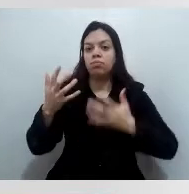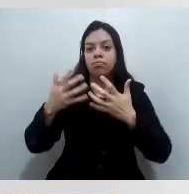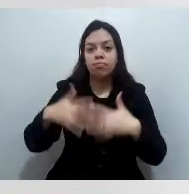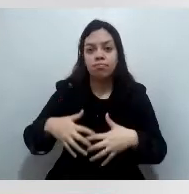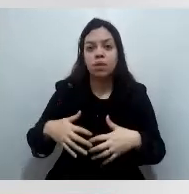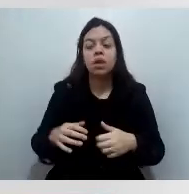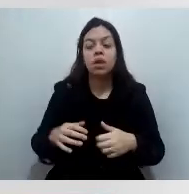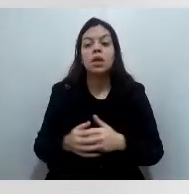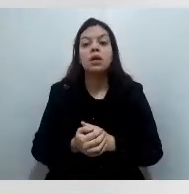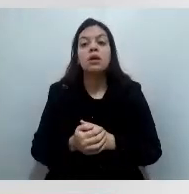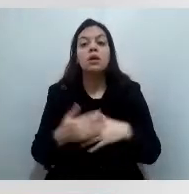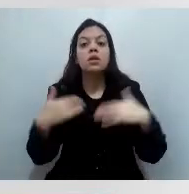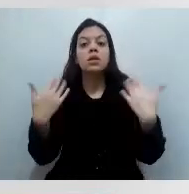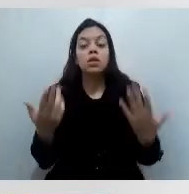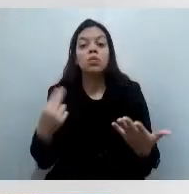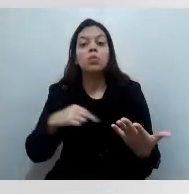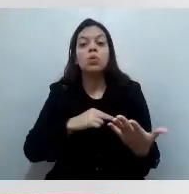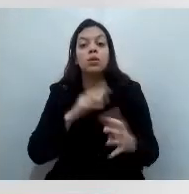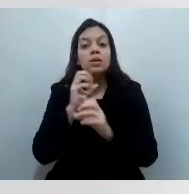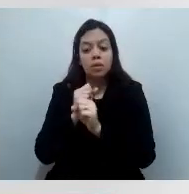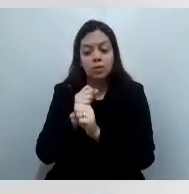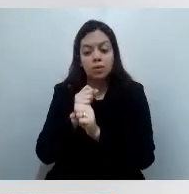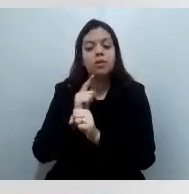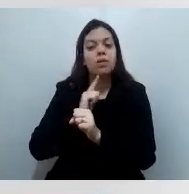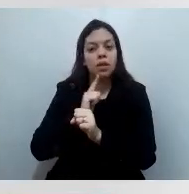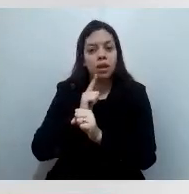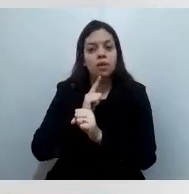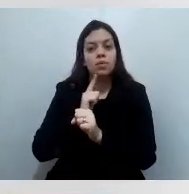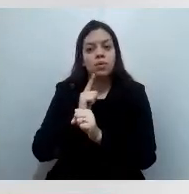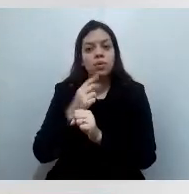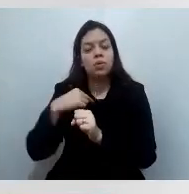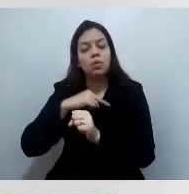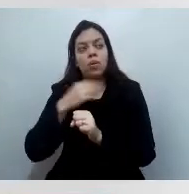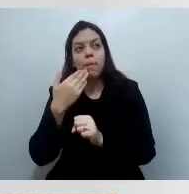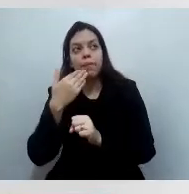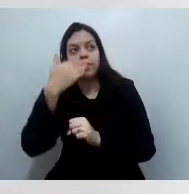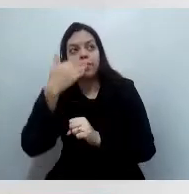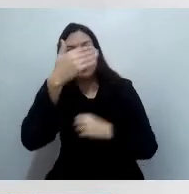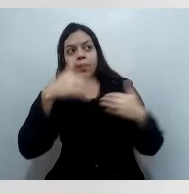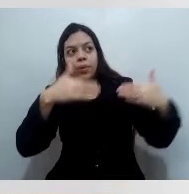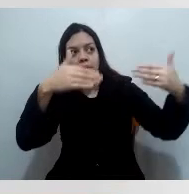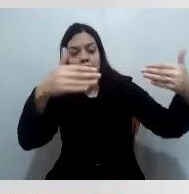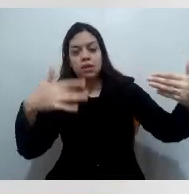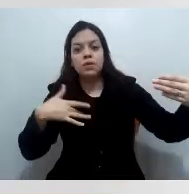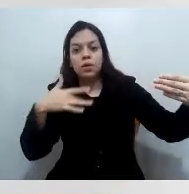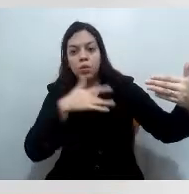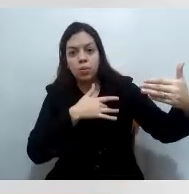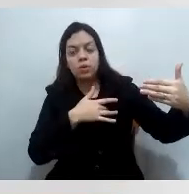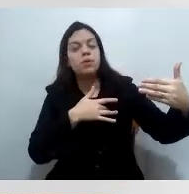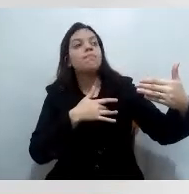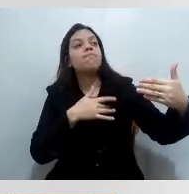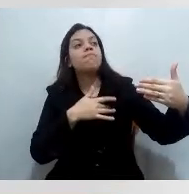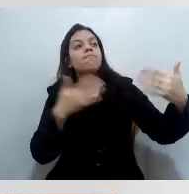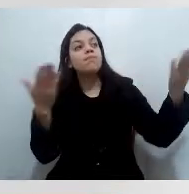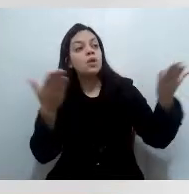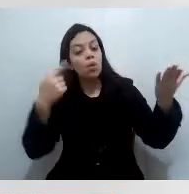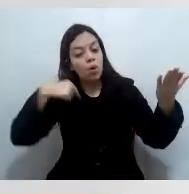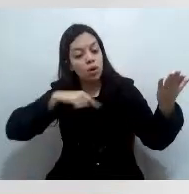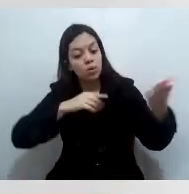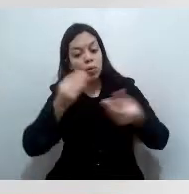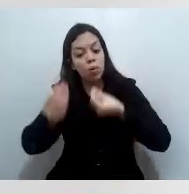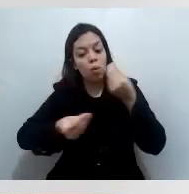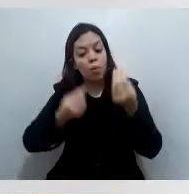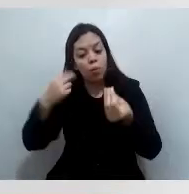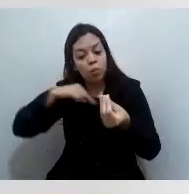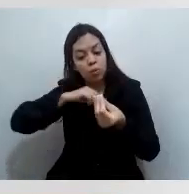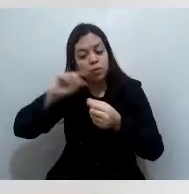pedimos ao Ministério da Saúde a recomposição do quantitativo necessário para o Paraná,